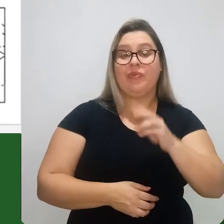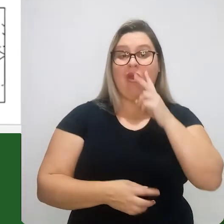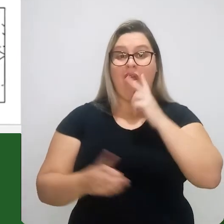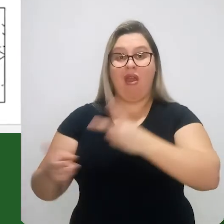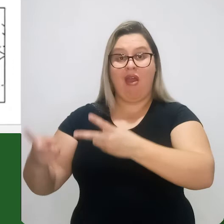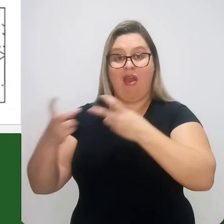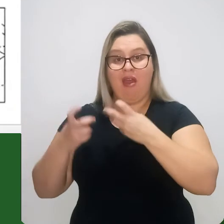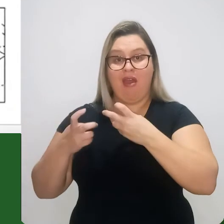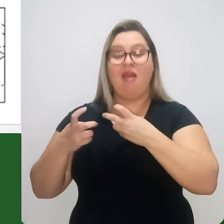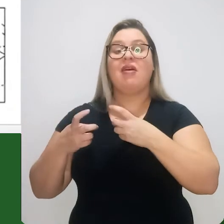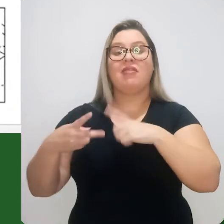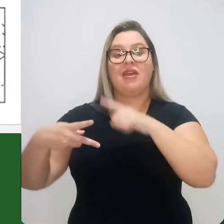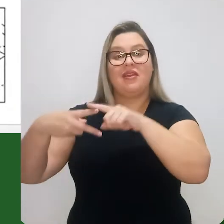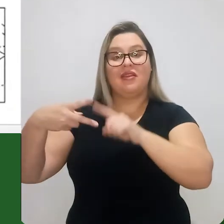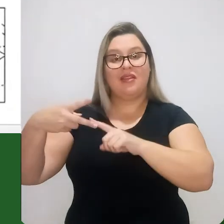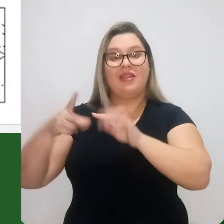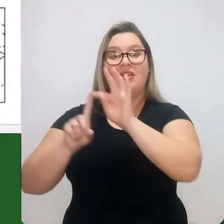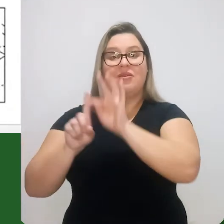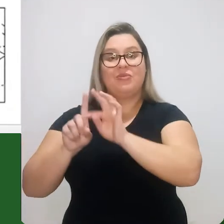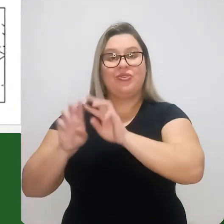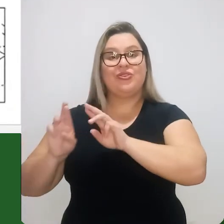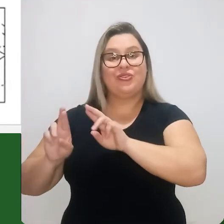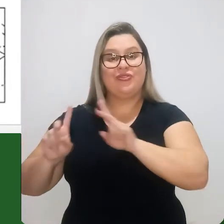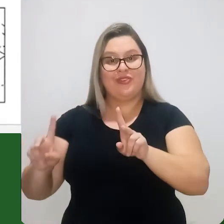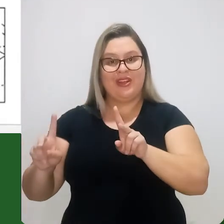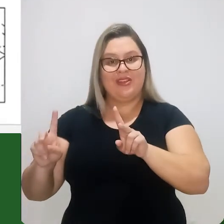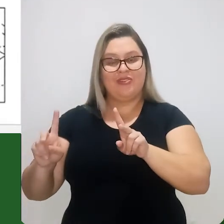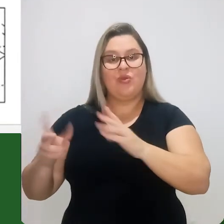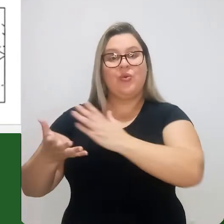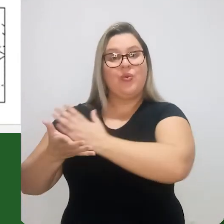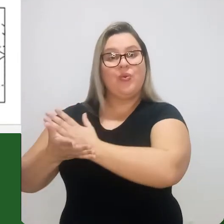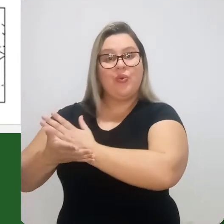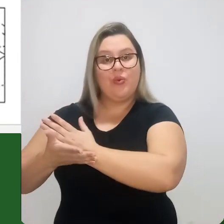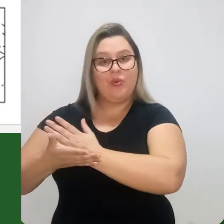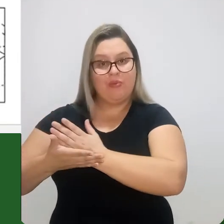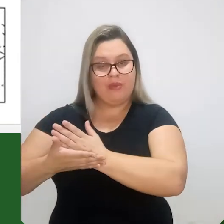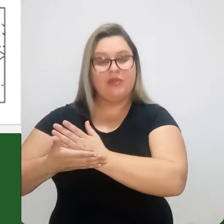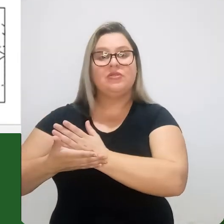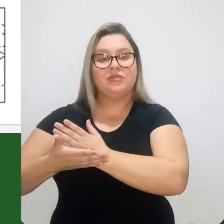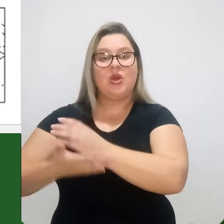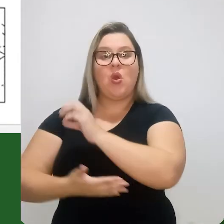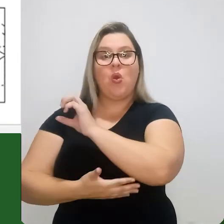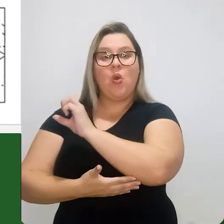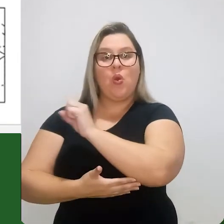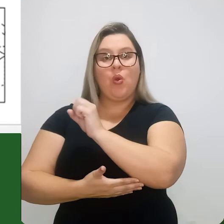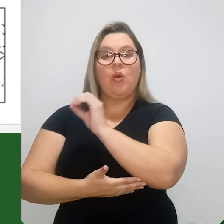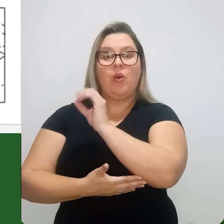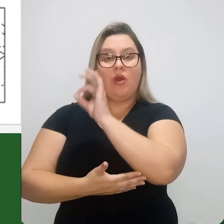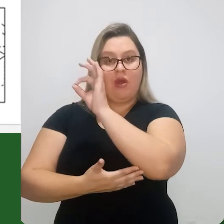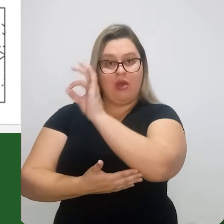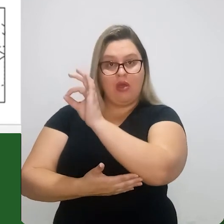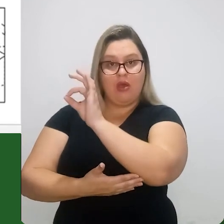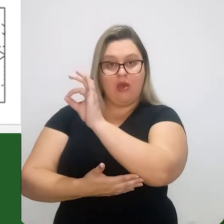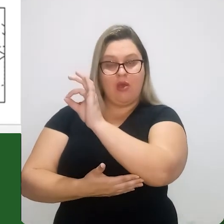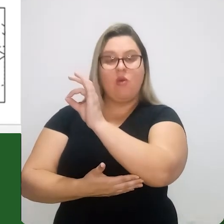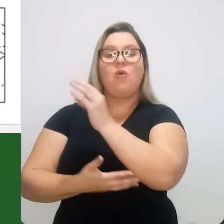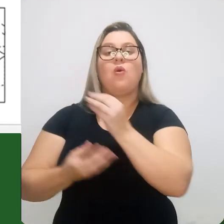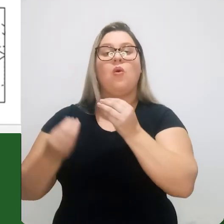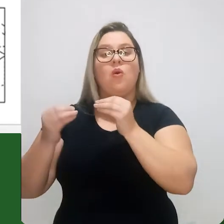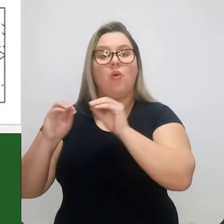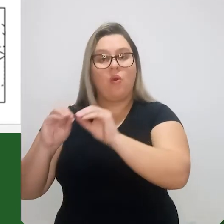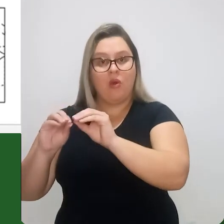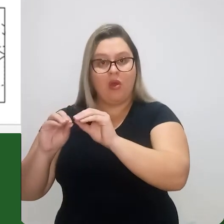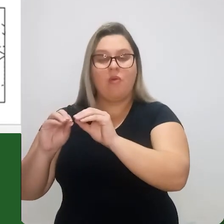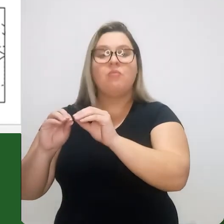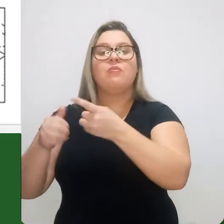notem, agora aqui nós temos duas temperaturas diferentes. Então nós saímos do estado inicial, temos um ambiente a 800 graus